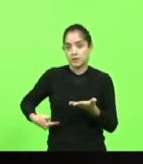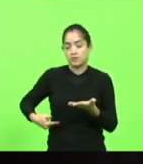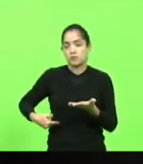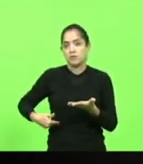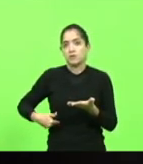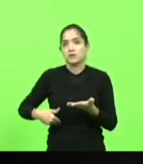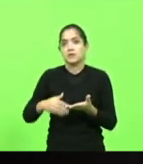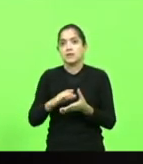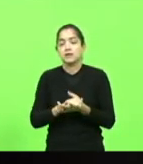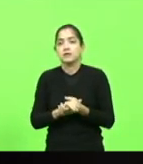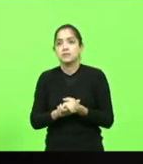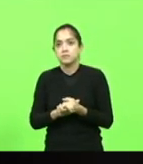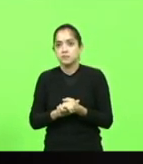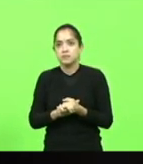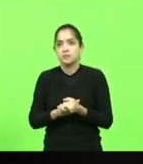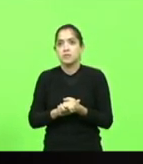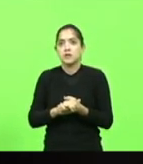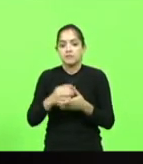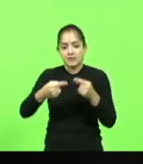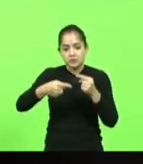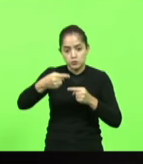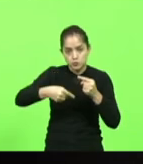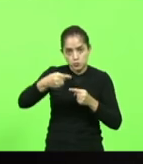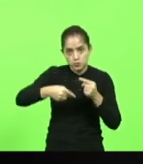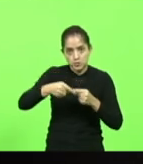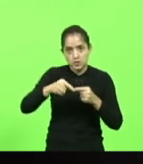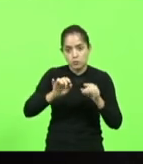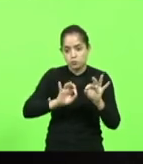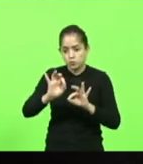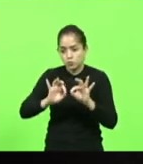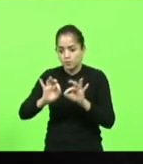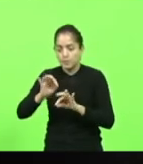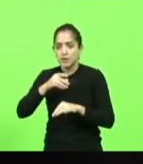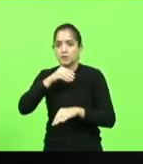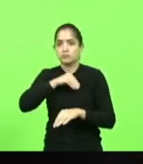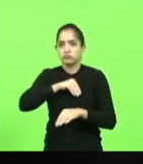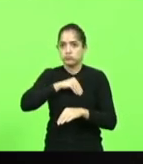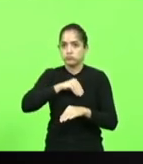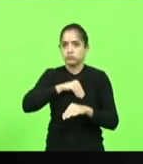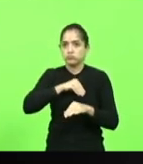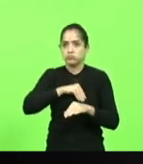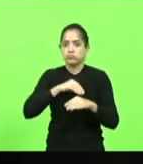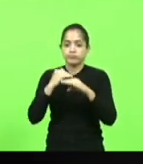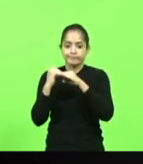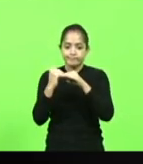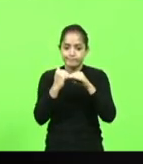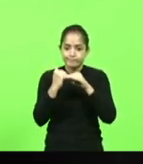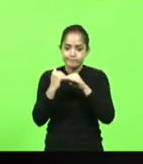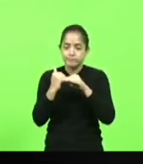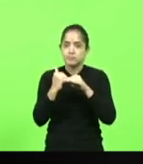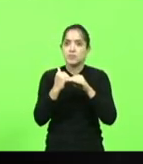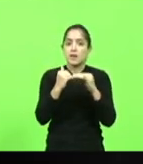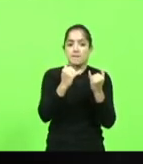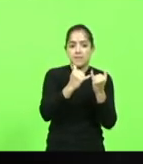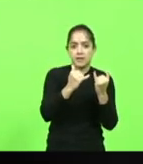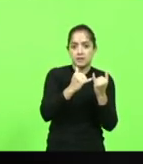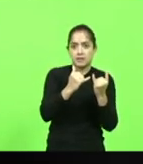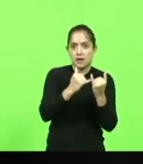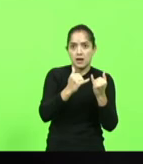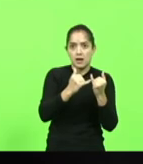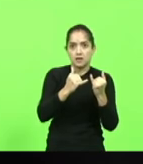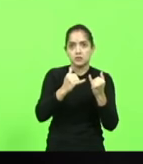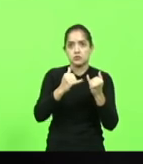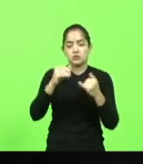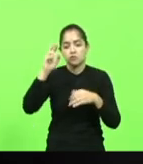uma discussão do plano de cargo do salário dos praças então faz uma comissão qualitária metade oficial metade